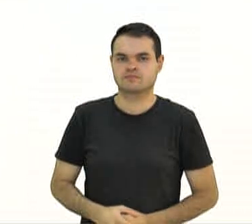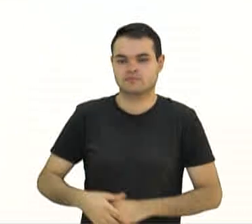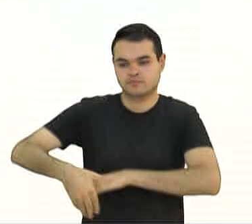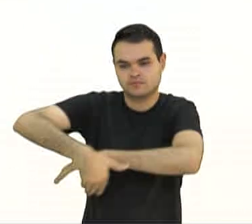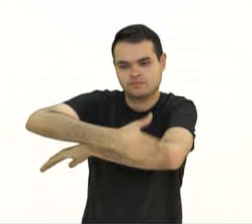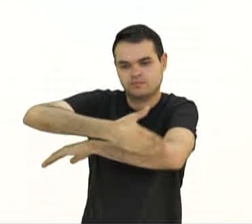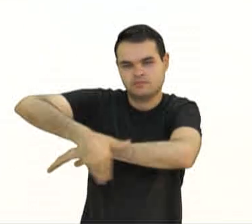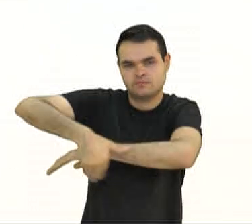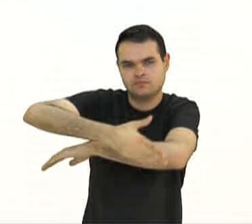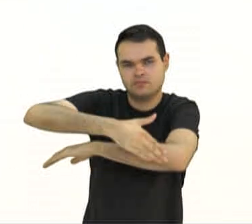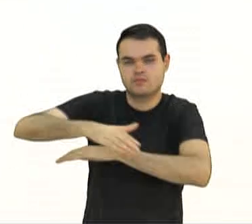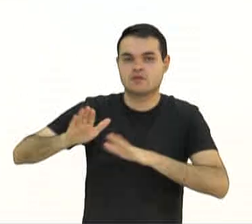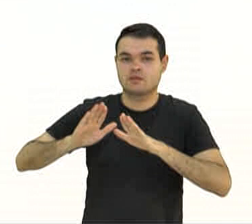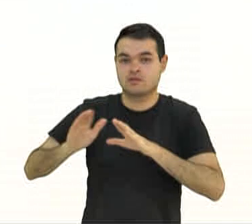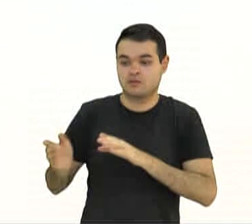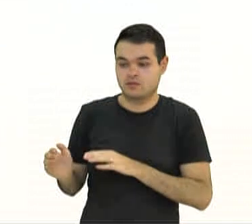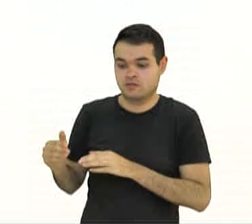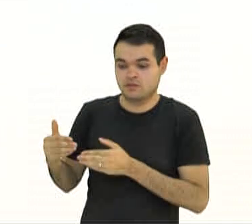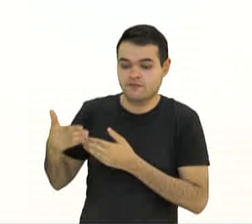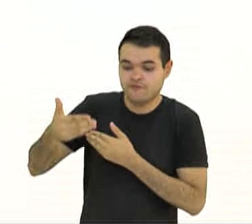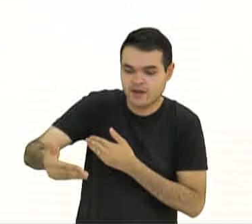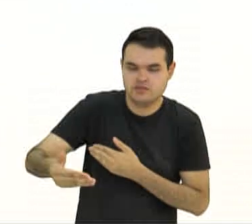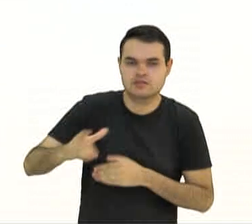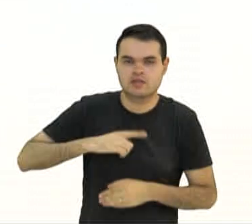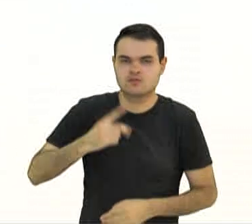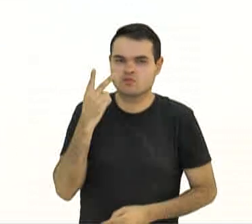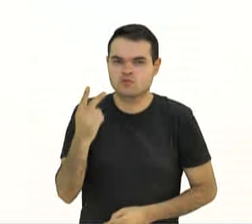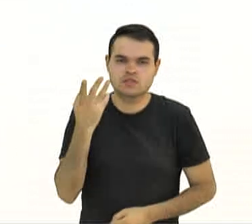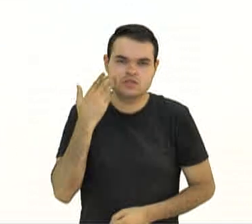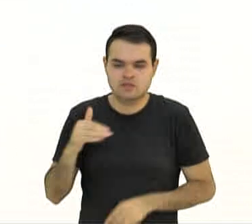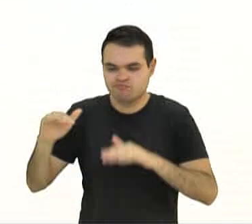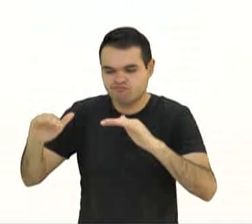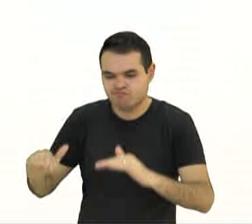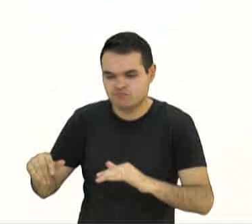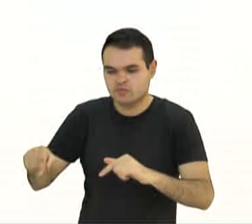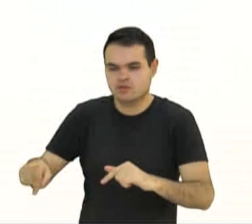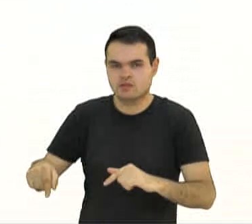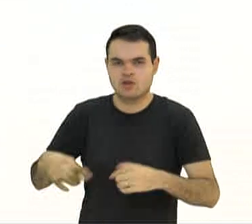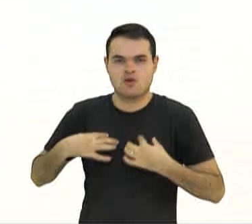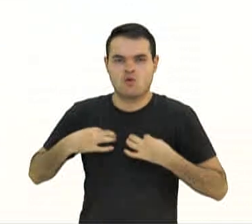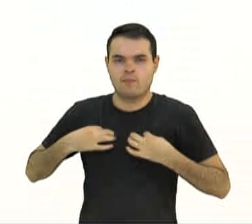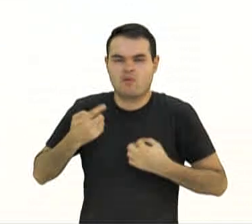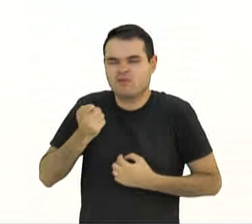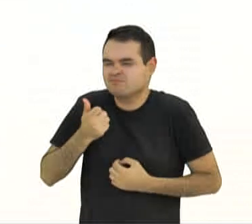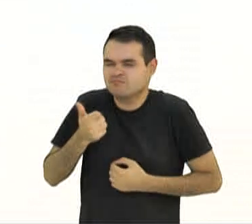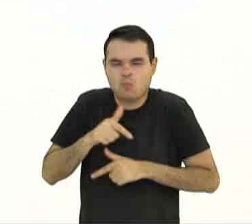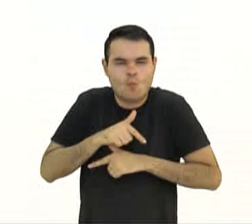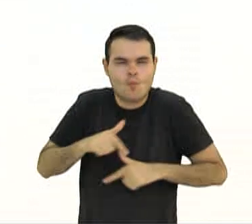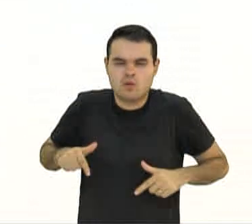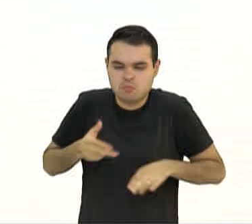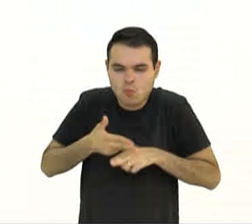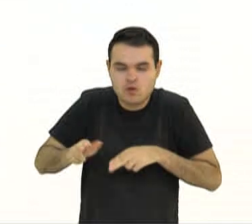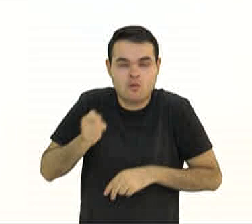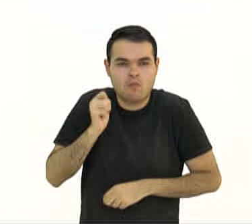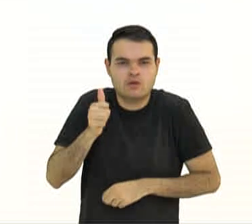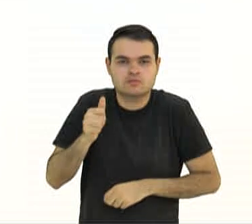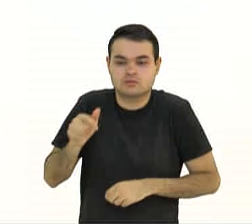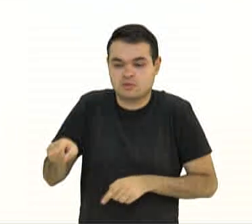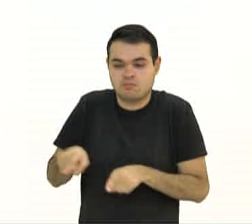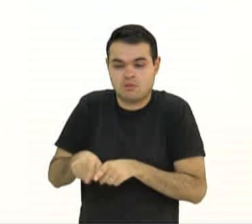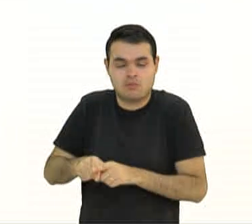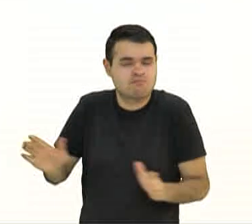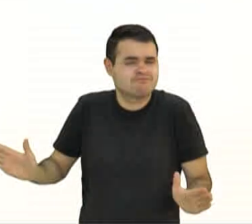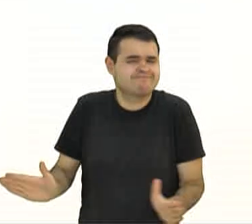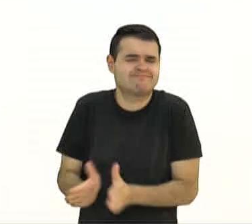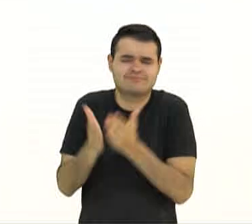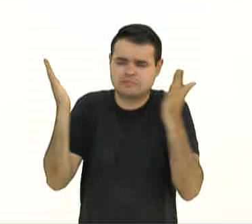na rua. Mais à frente estão duas crianças pequenas, uma delas quase sem roupas, aparentando situação de miséria. Isso é importante,